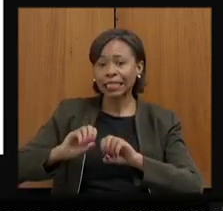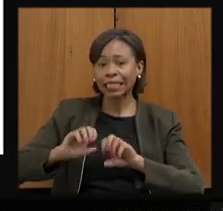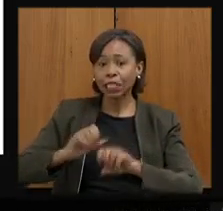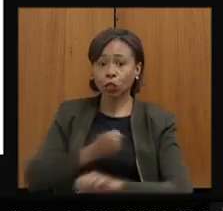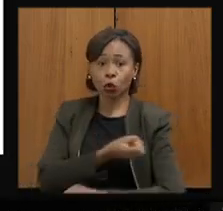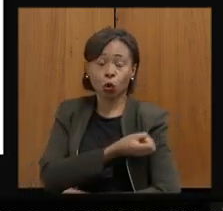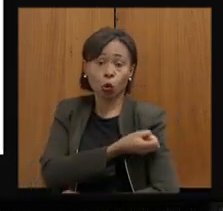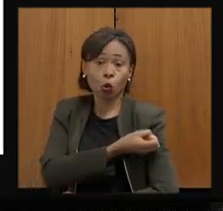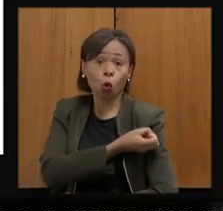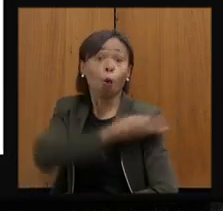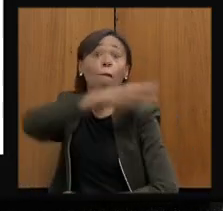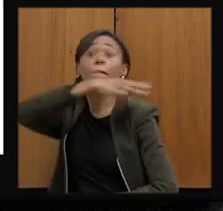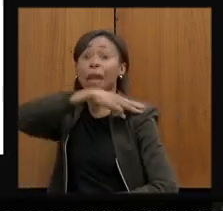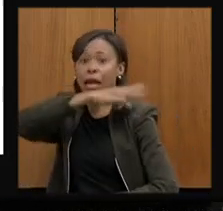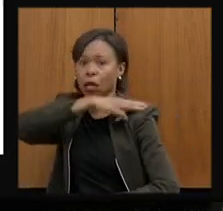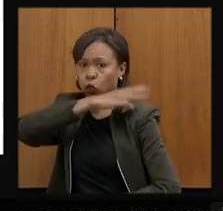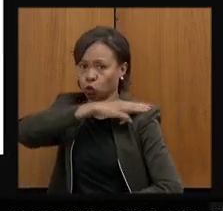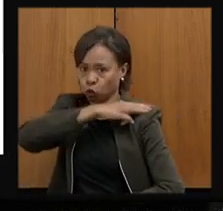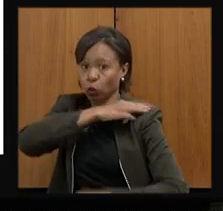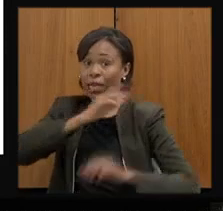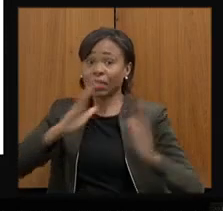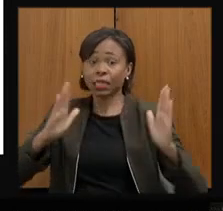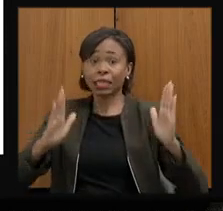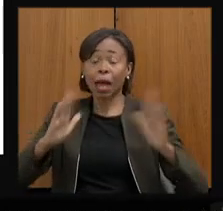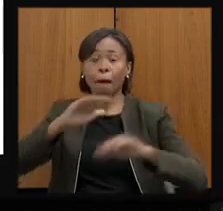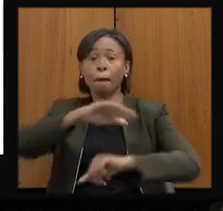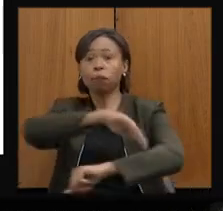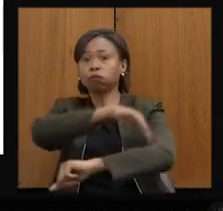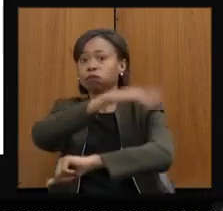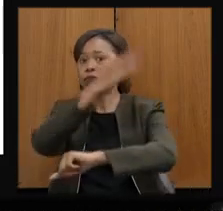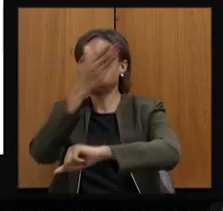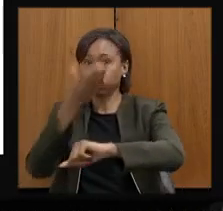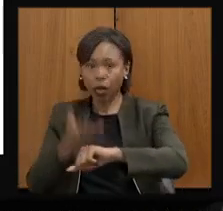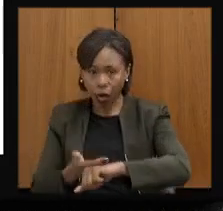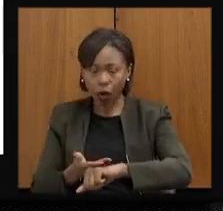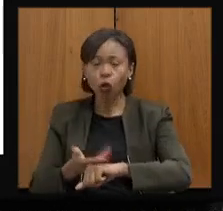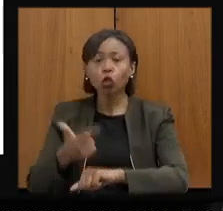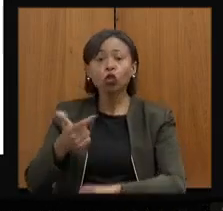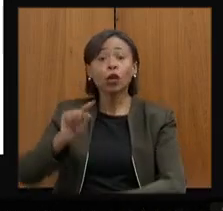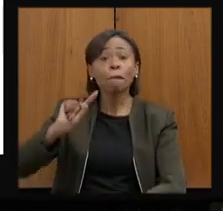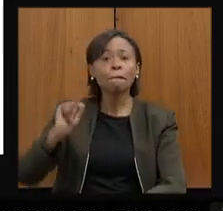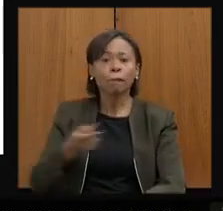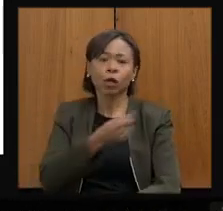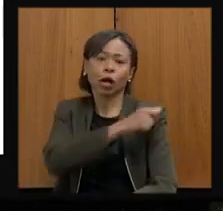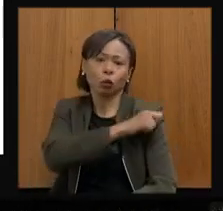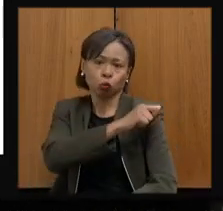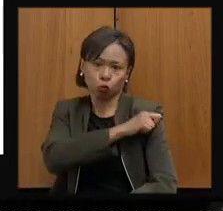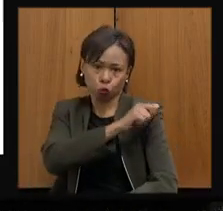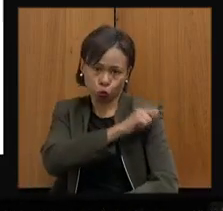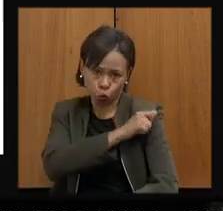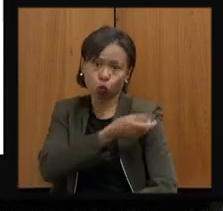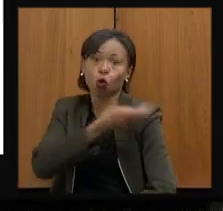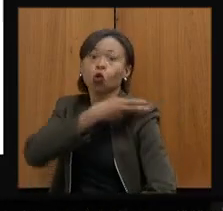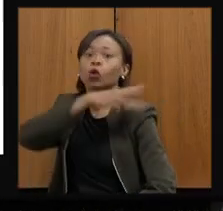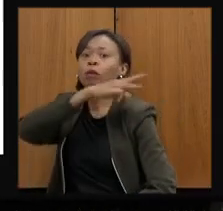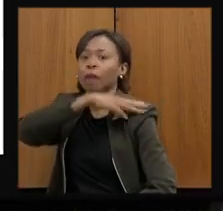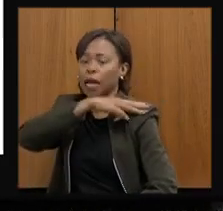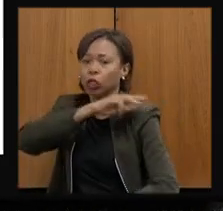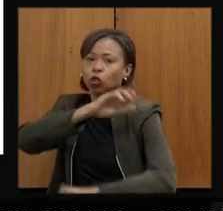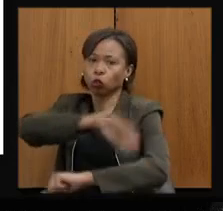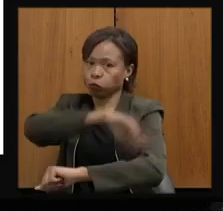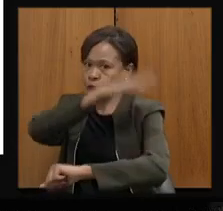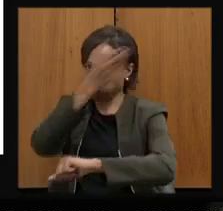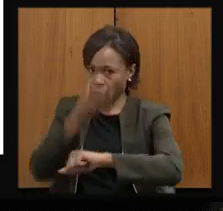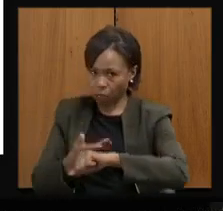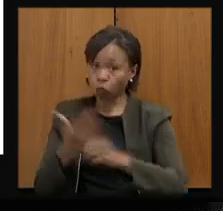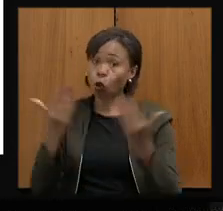Iniciamos, chegamos a essa rede com 12 mil estudantes apenas no ensino médio de tempo integral, comparativamente,